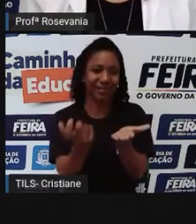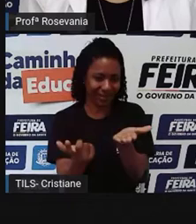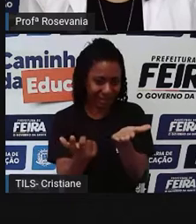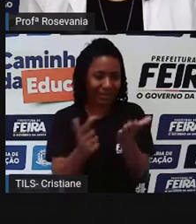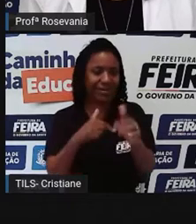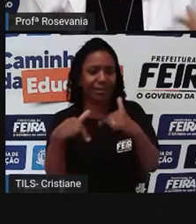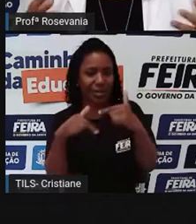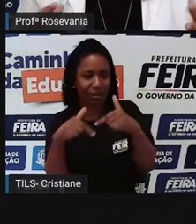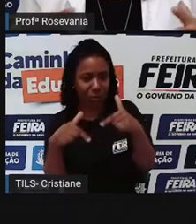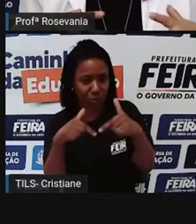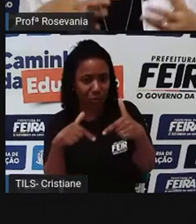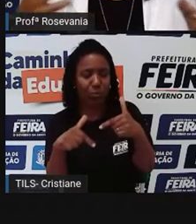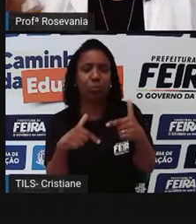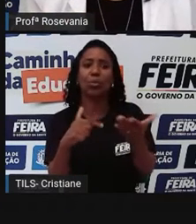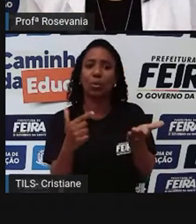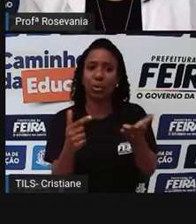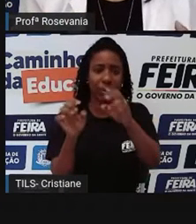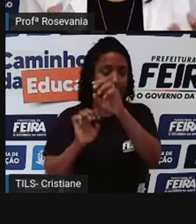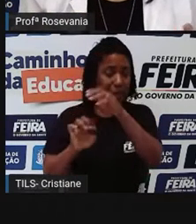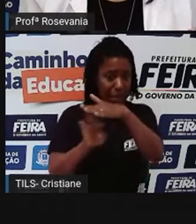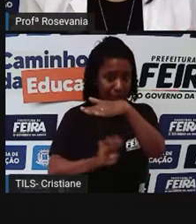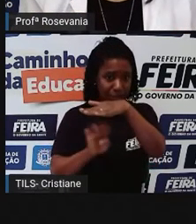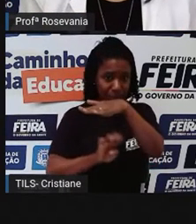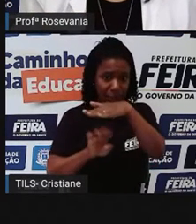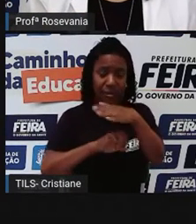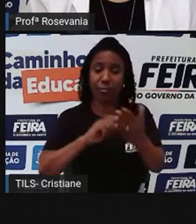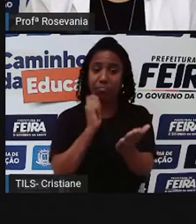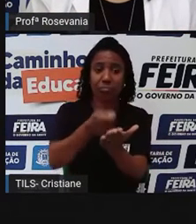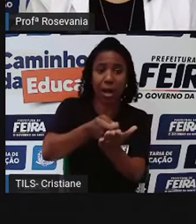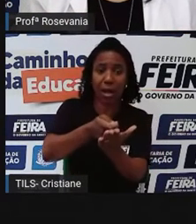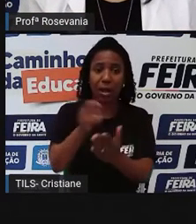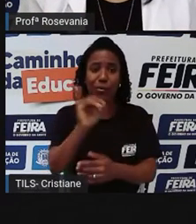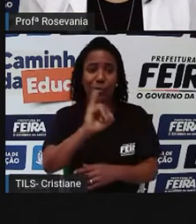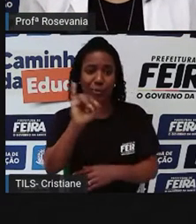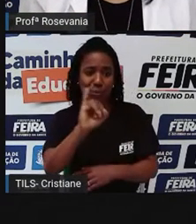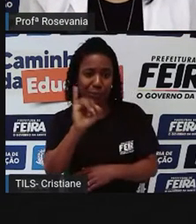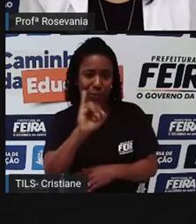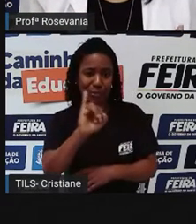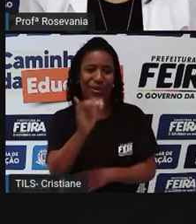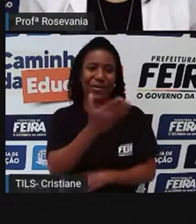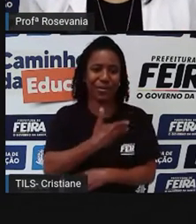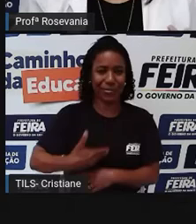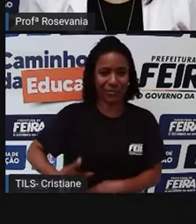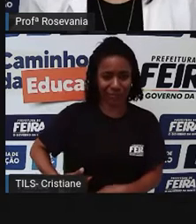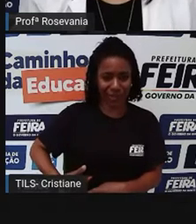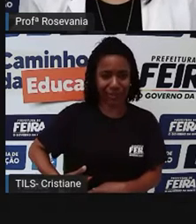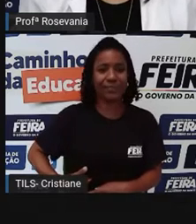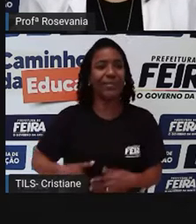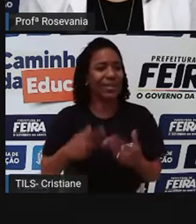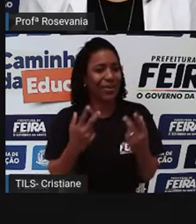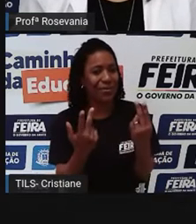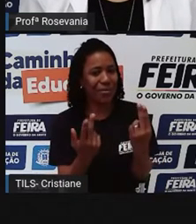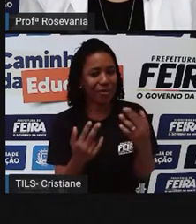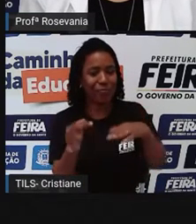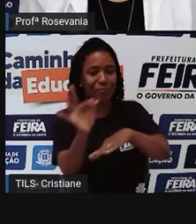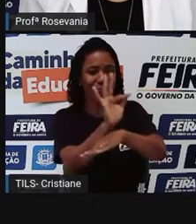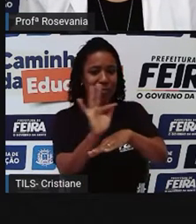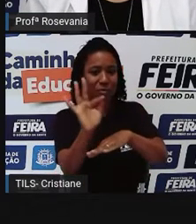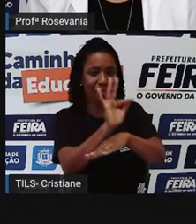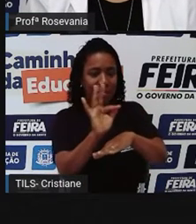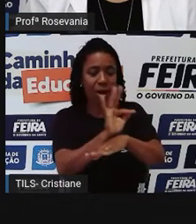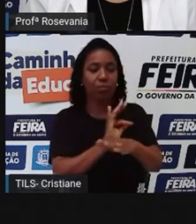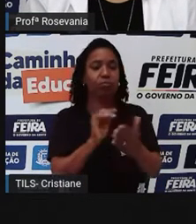impostos. É aquele que a gente chama no popular, né, de carteira assinada, você tem um emprego de carteira assinada. Então,